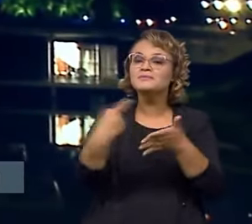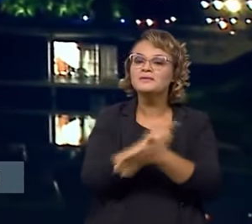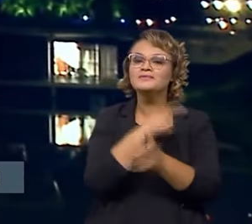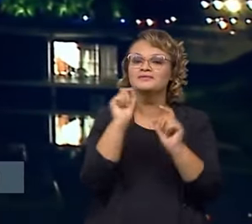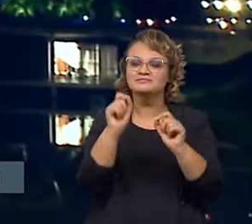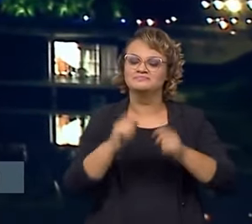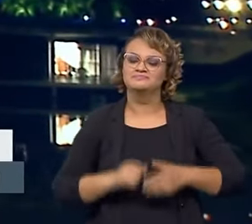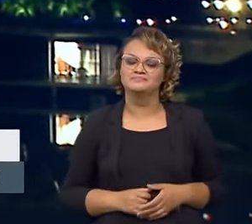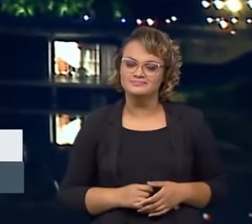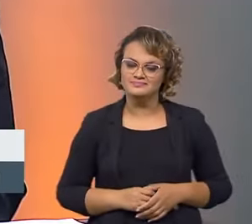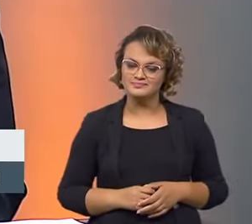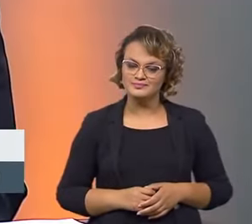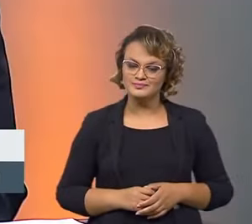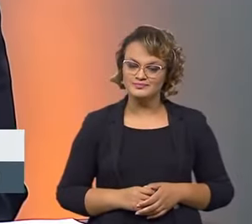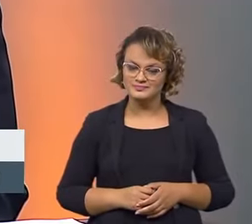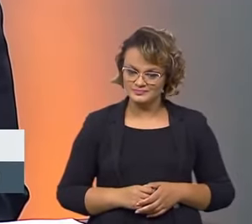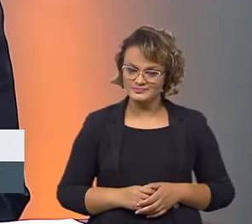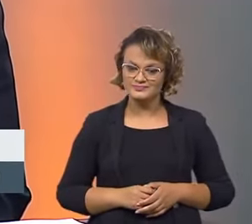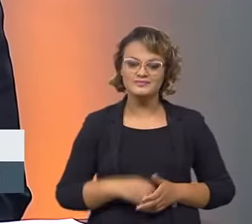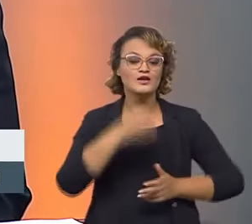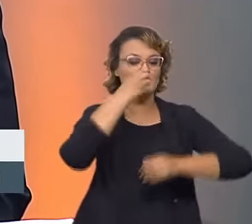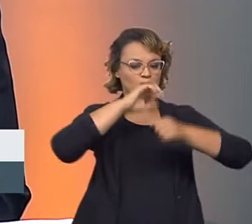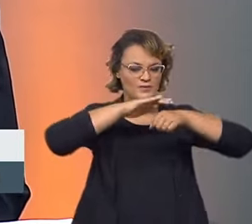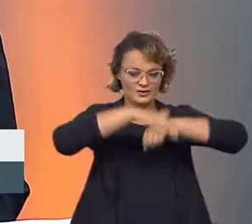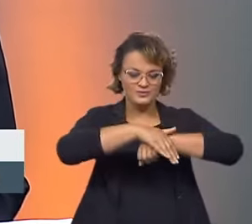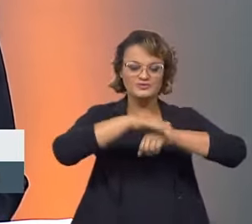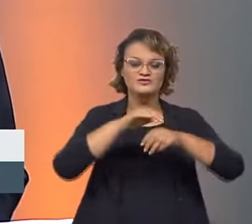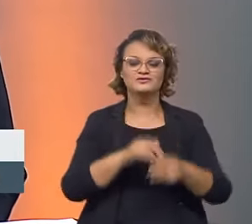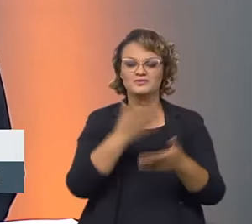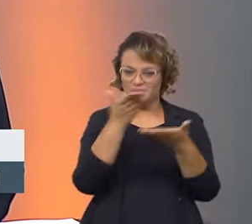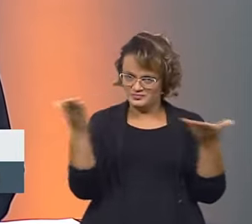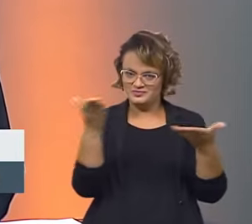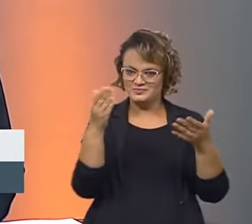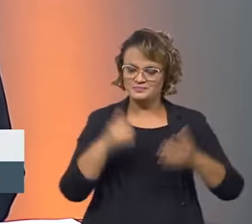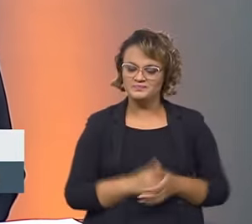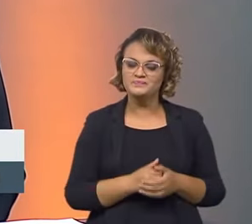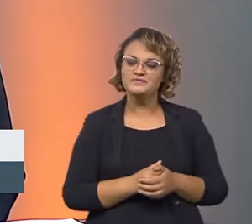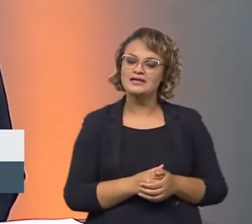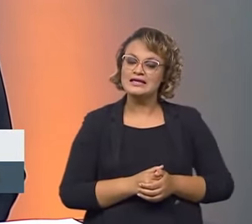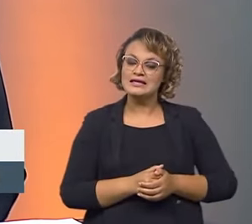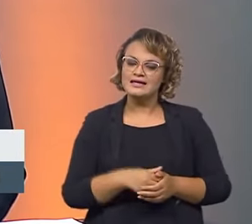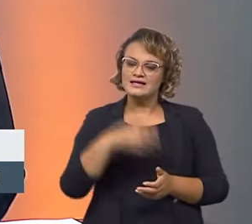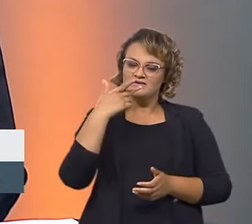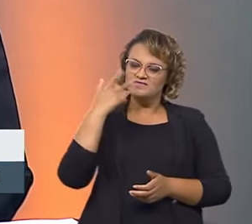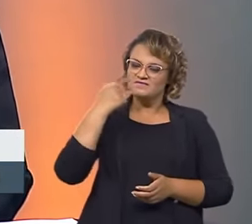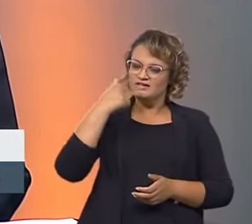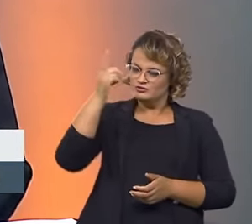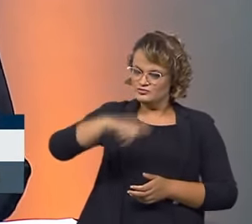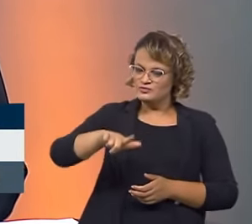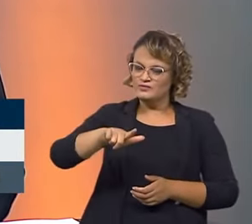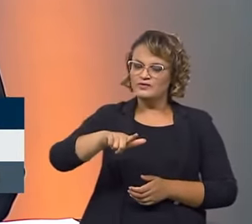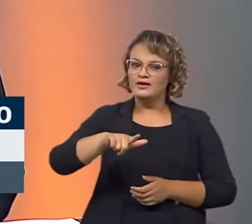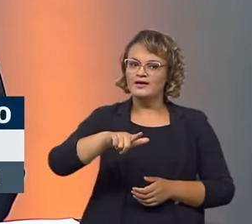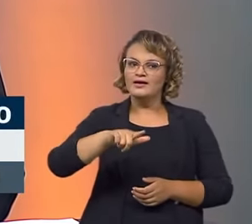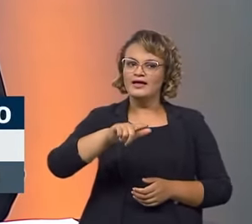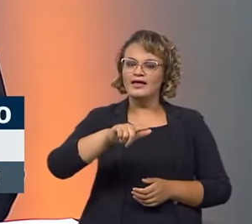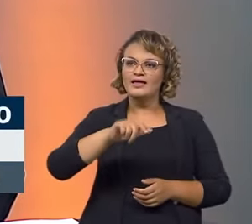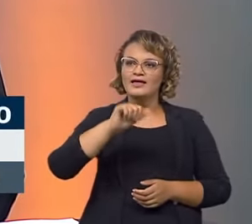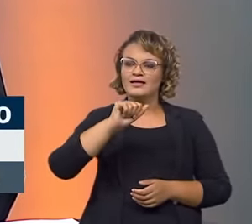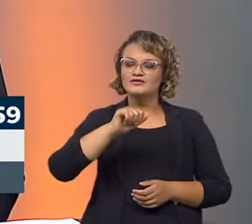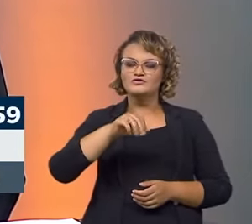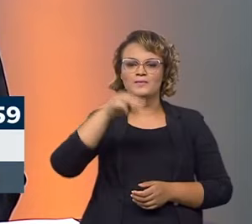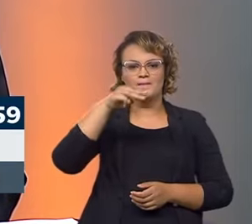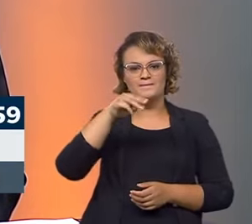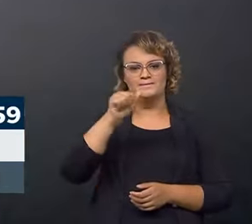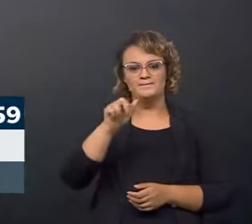para o presidente Marcos Helena? Boa noite, Marina. Boa noite, Alessandro. Boa noite, presidente. Ainda voltando nesse assunto que o Alessandro entrou sobre o